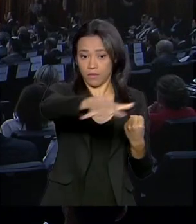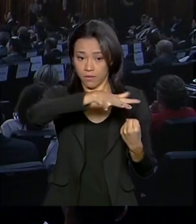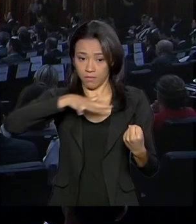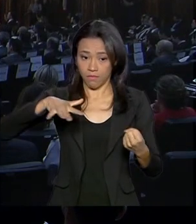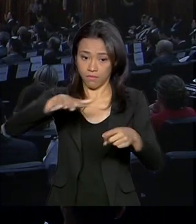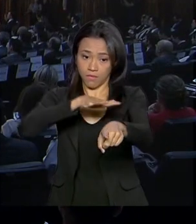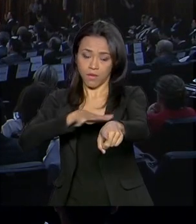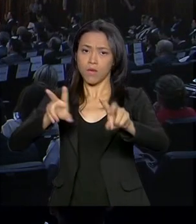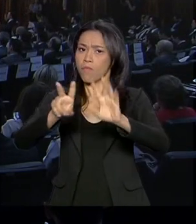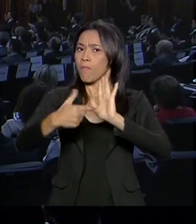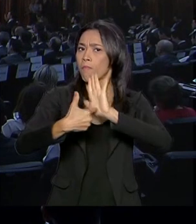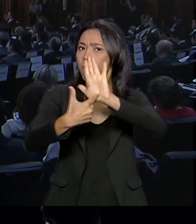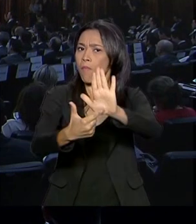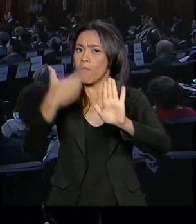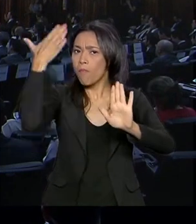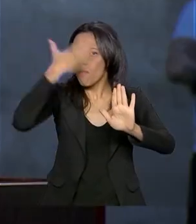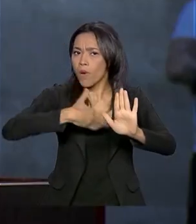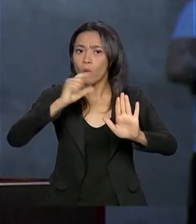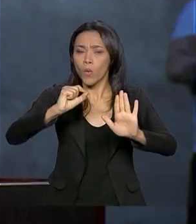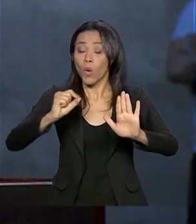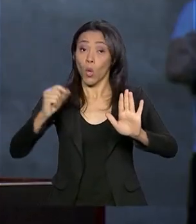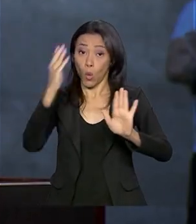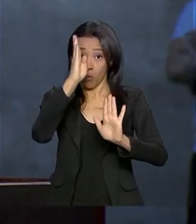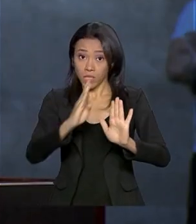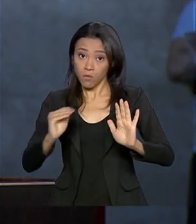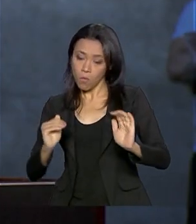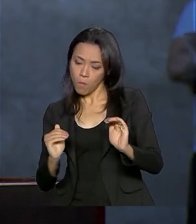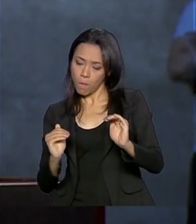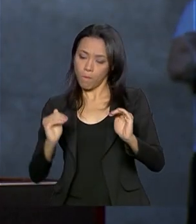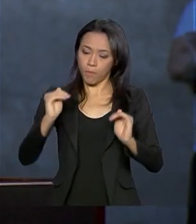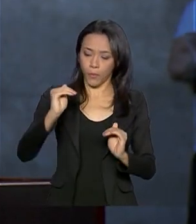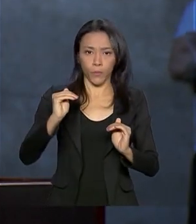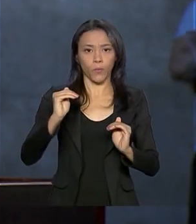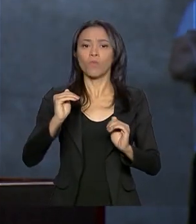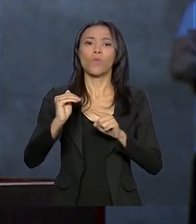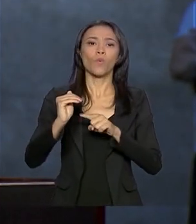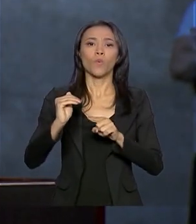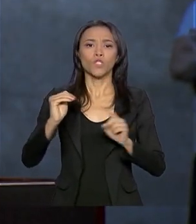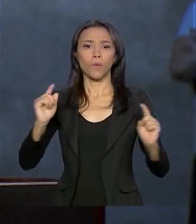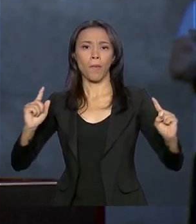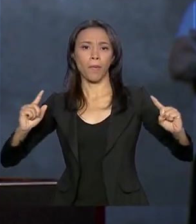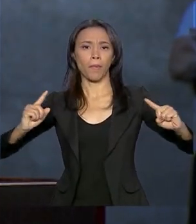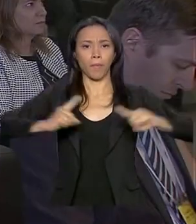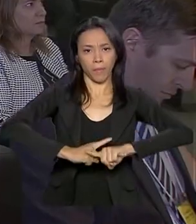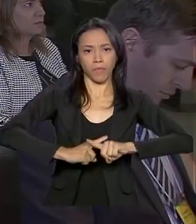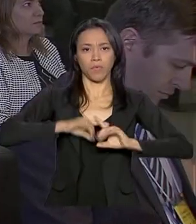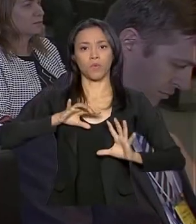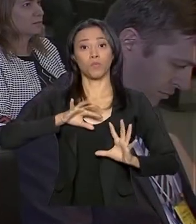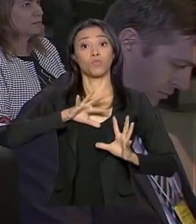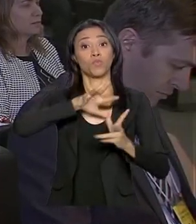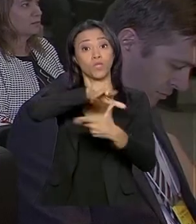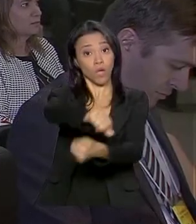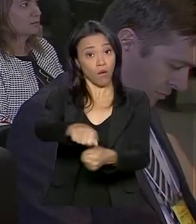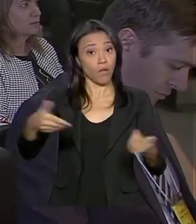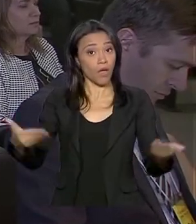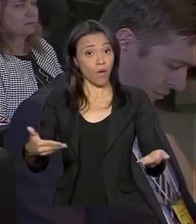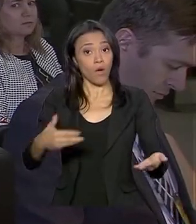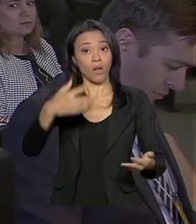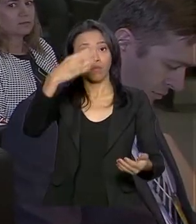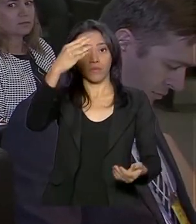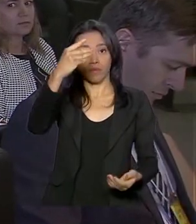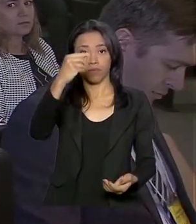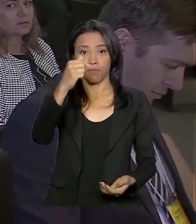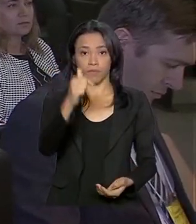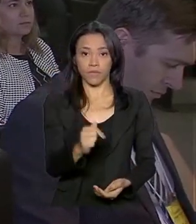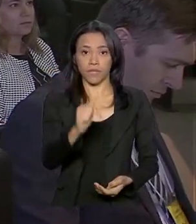aponta que o Brasil avançou uma posição no ranking de competitividade mundial e ocupa agora a posição de